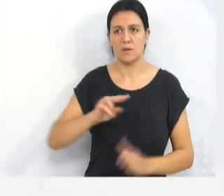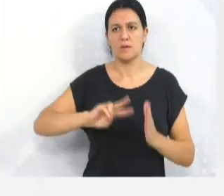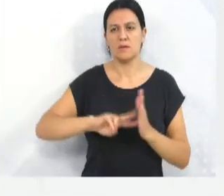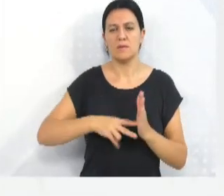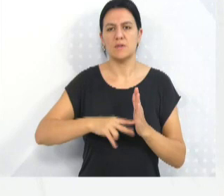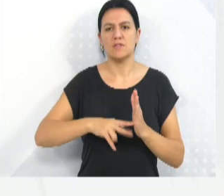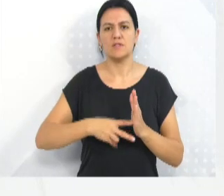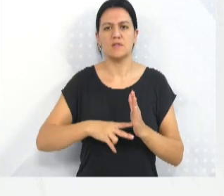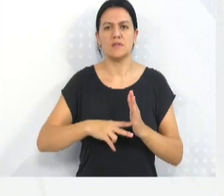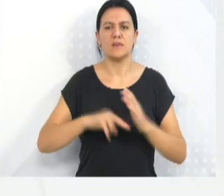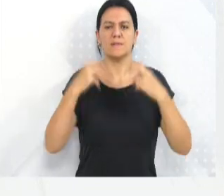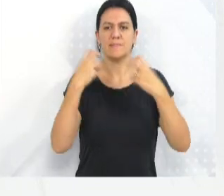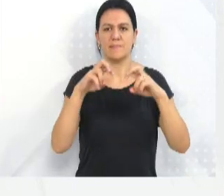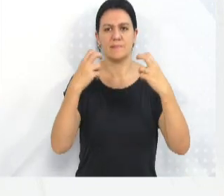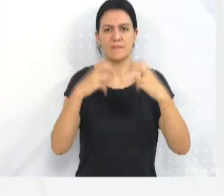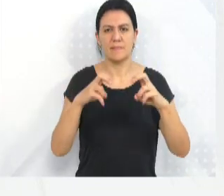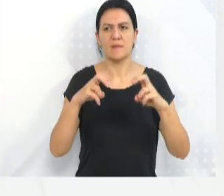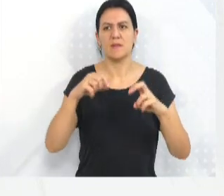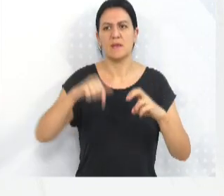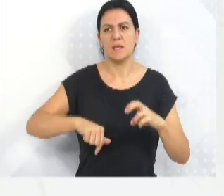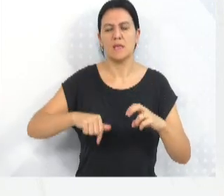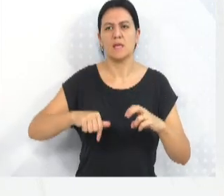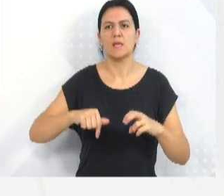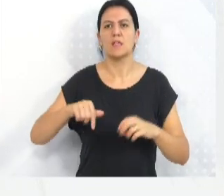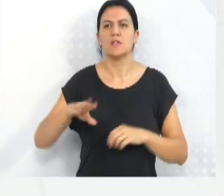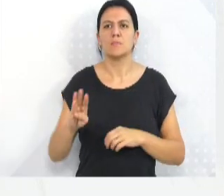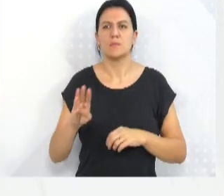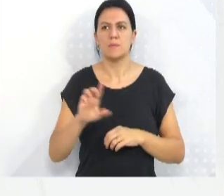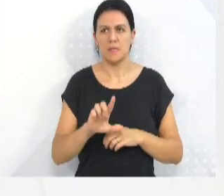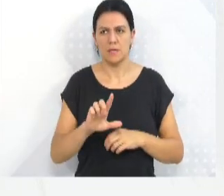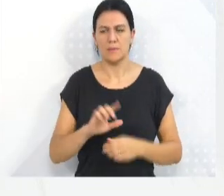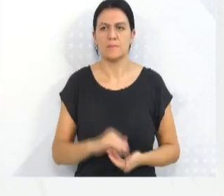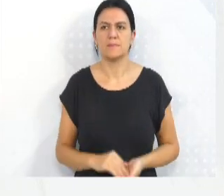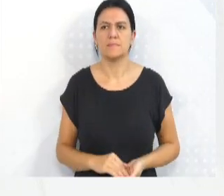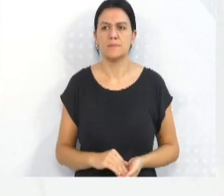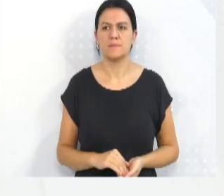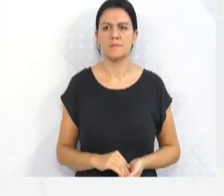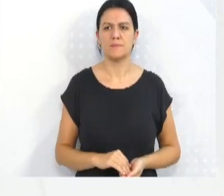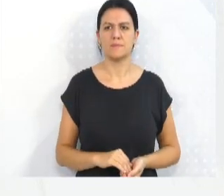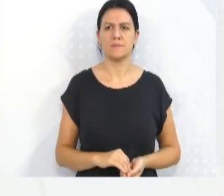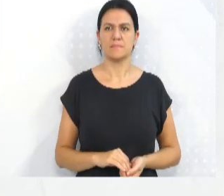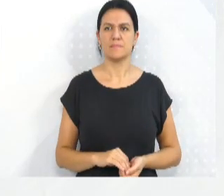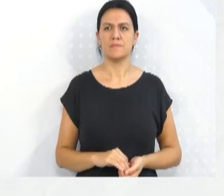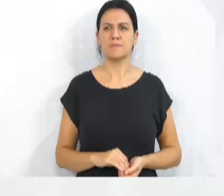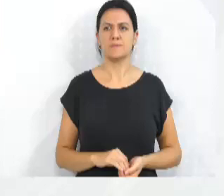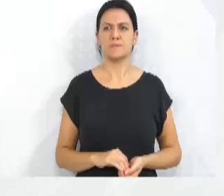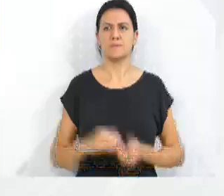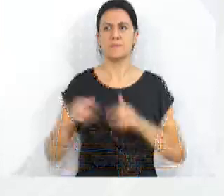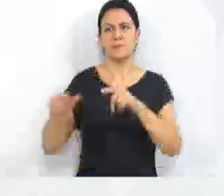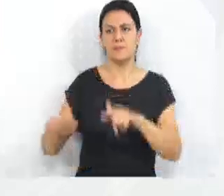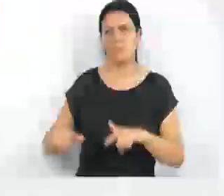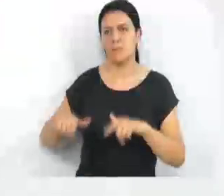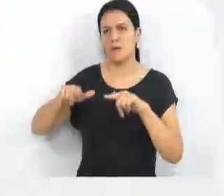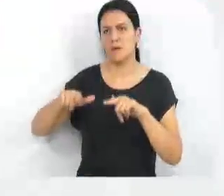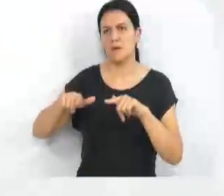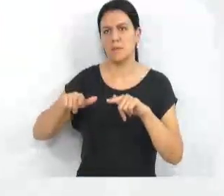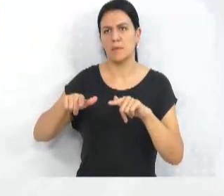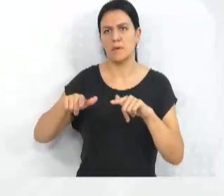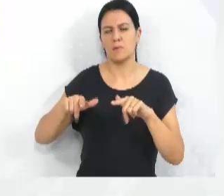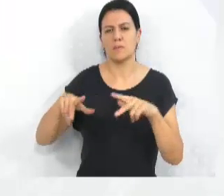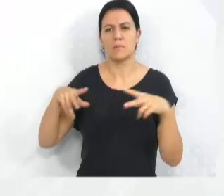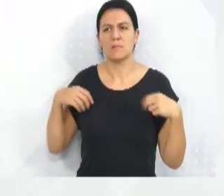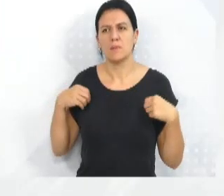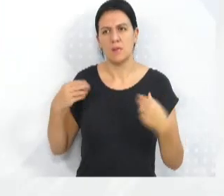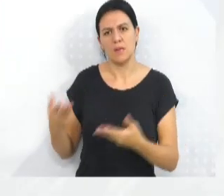motoristas e cobradores de transporte coletivo de nossa cidade. A comenda de mérito Raul